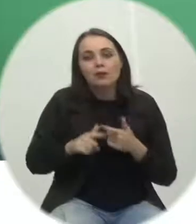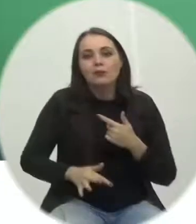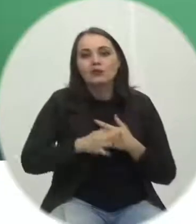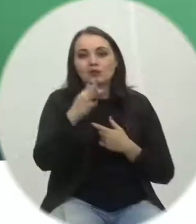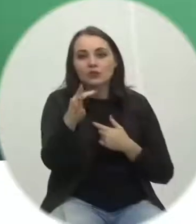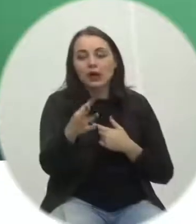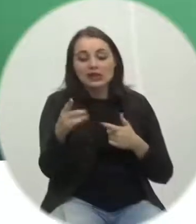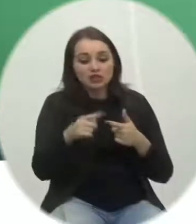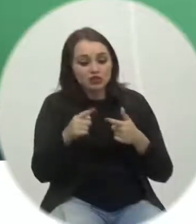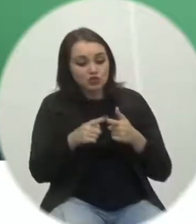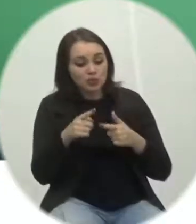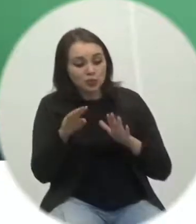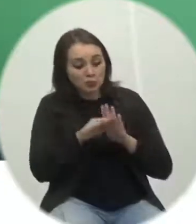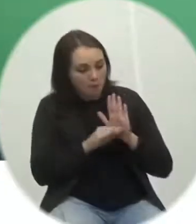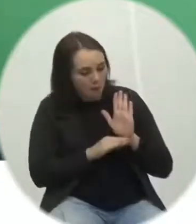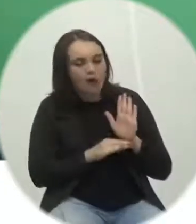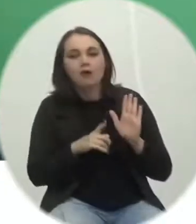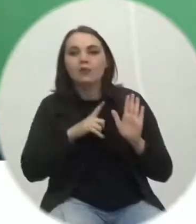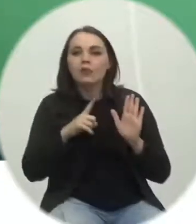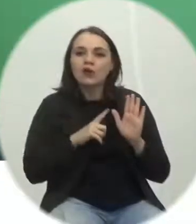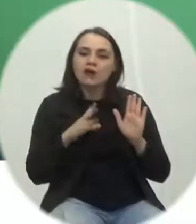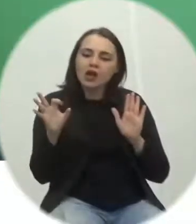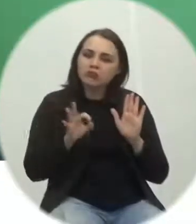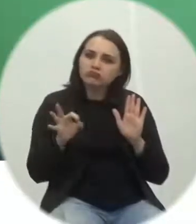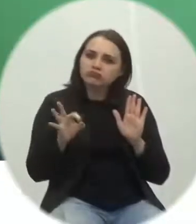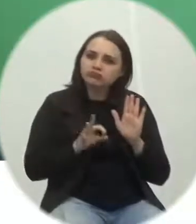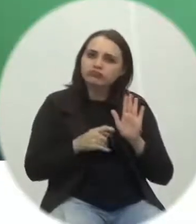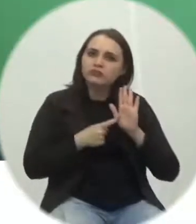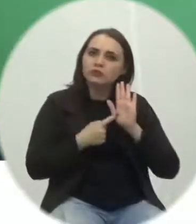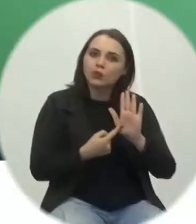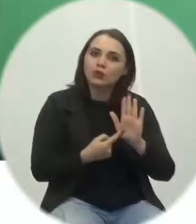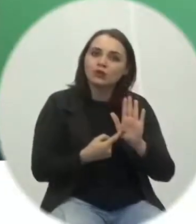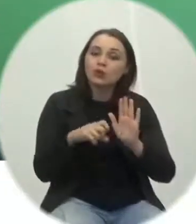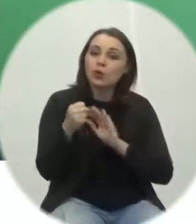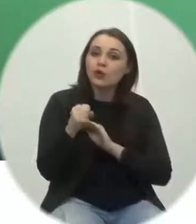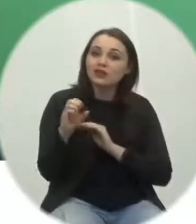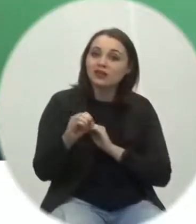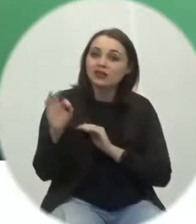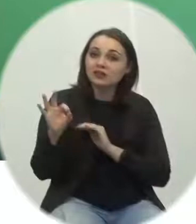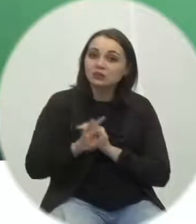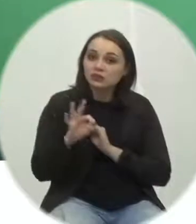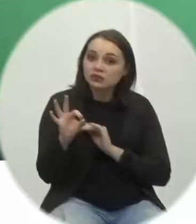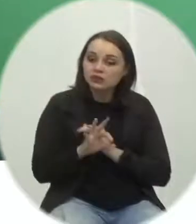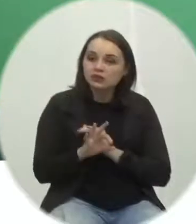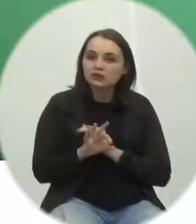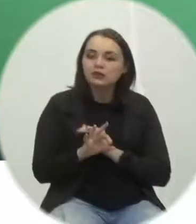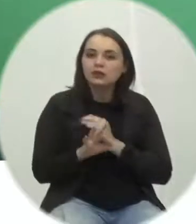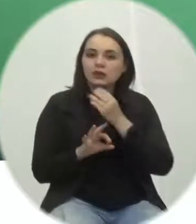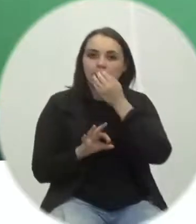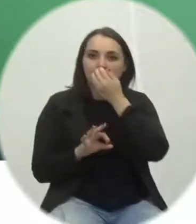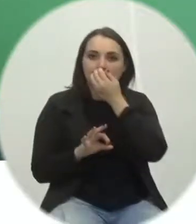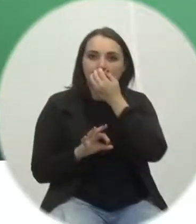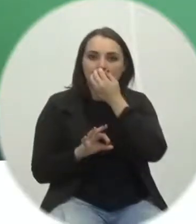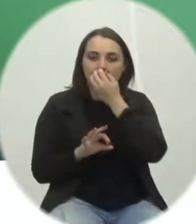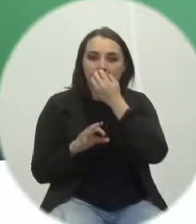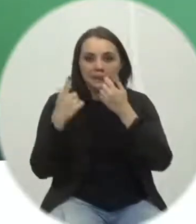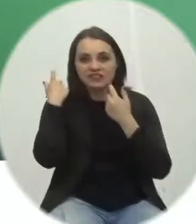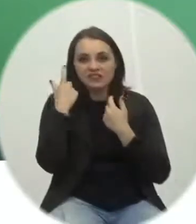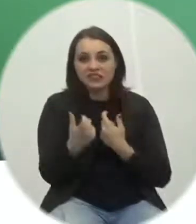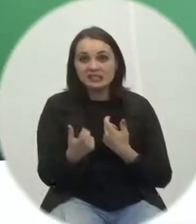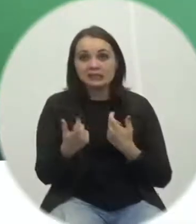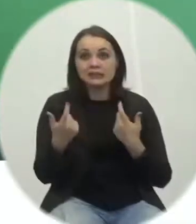exemplo, presidente, tem dados que representam que 80% dos casos de violência doméstica